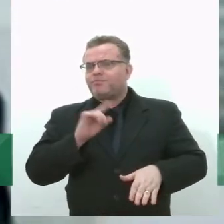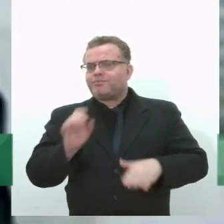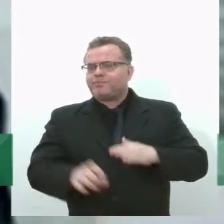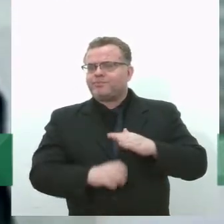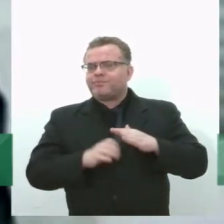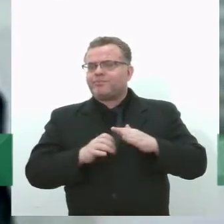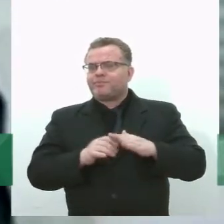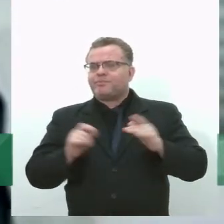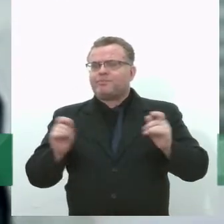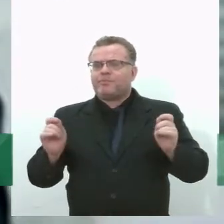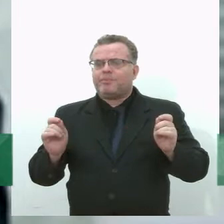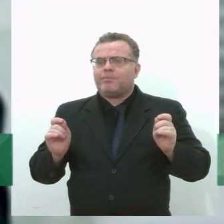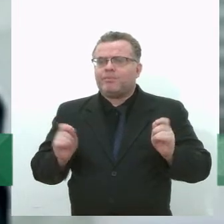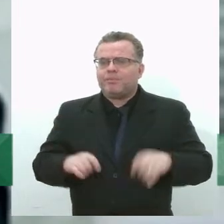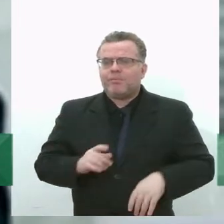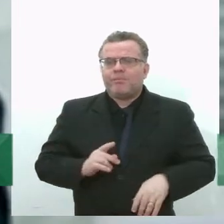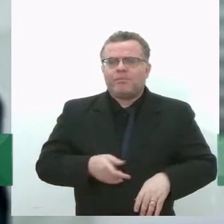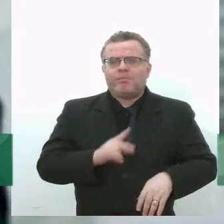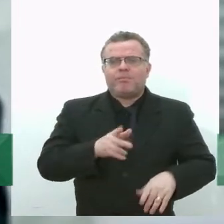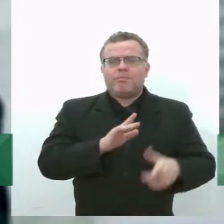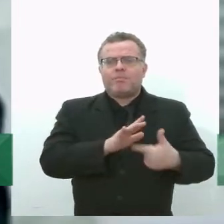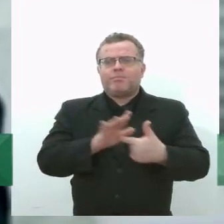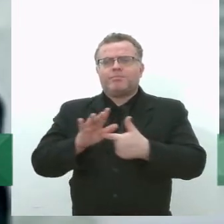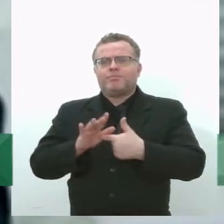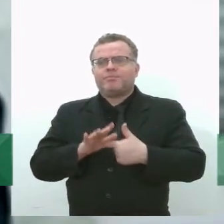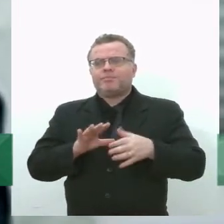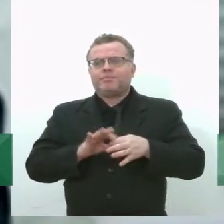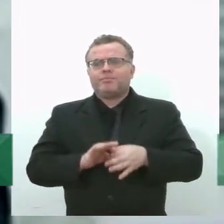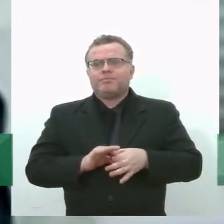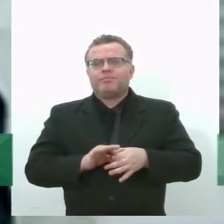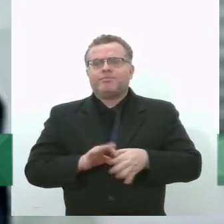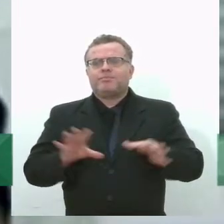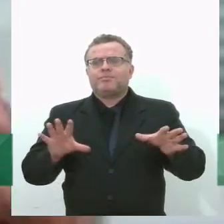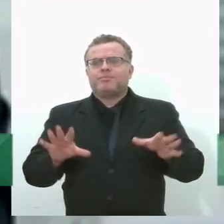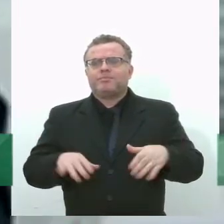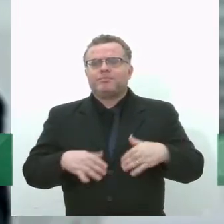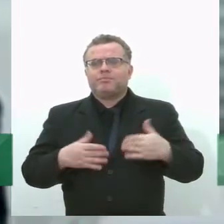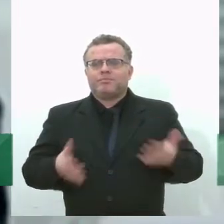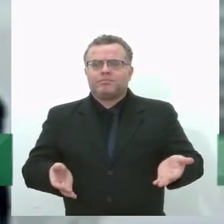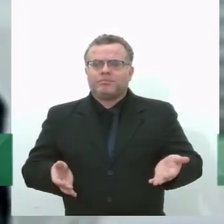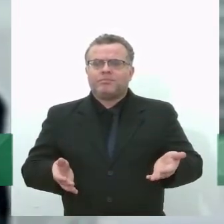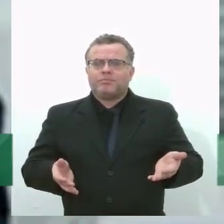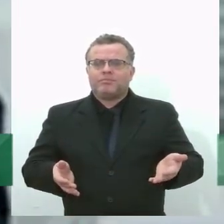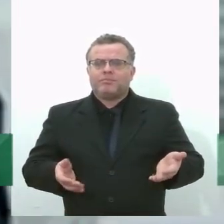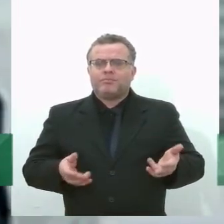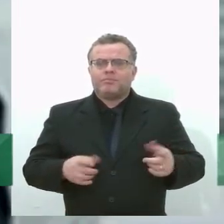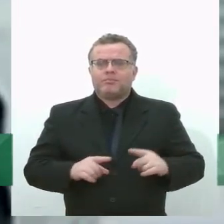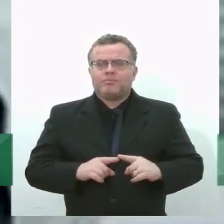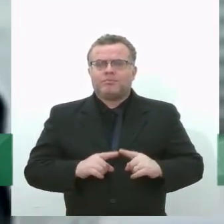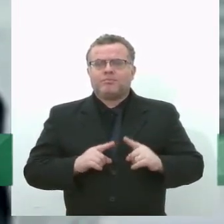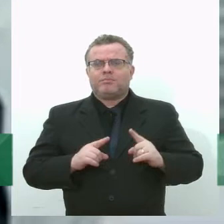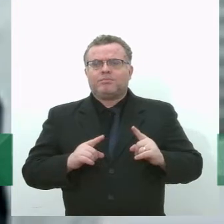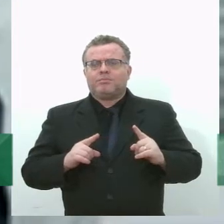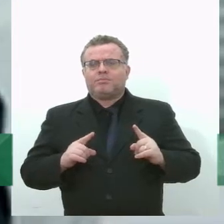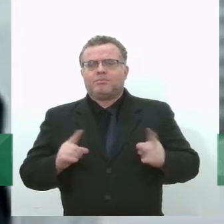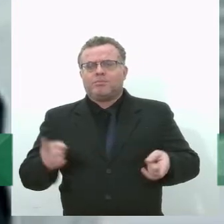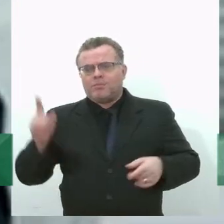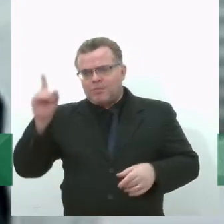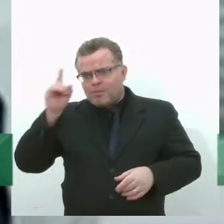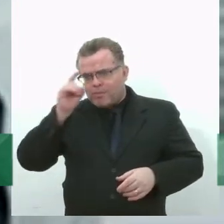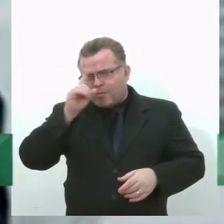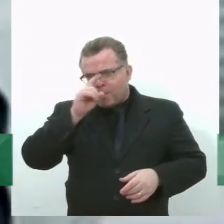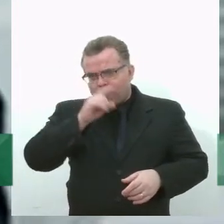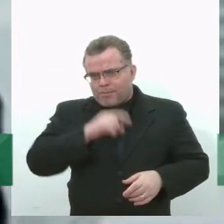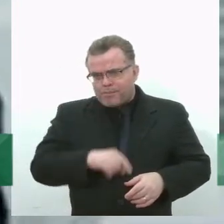disponível para isso. Porém, com certa dificuldade que a empresa vem